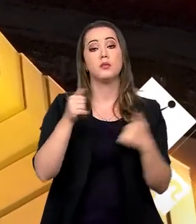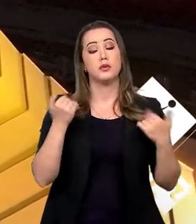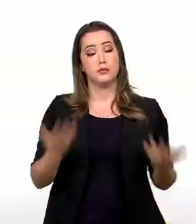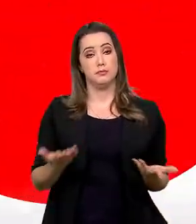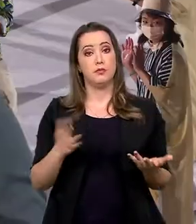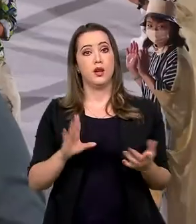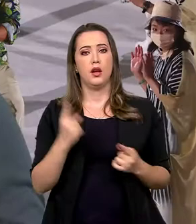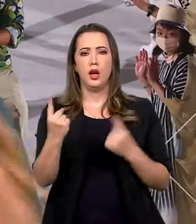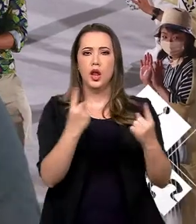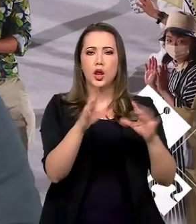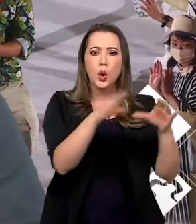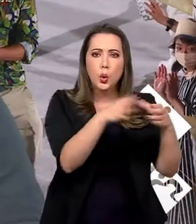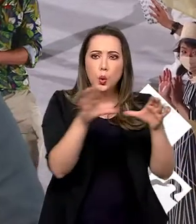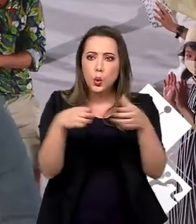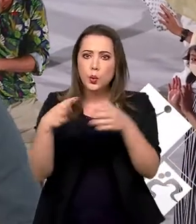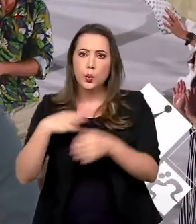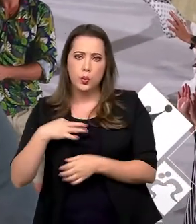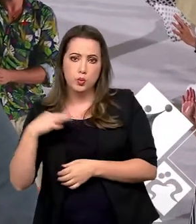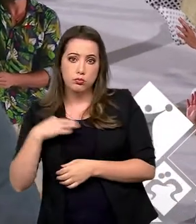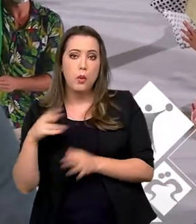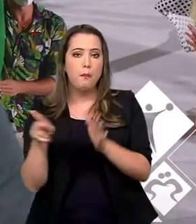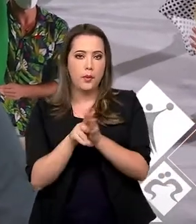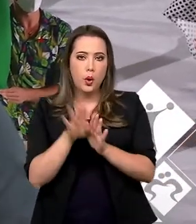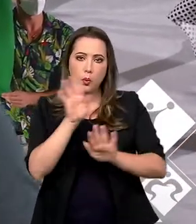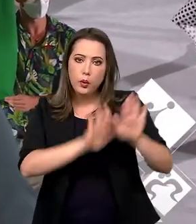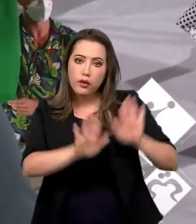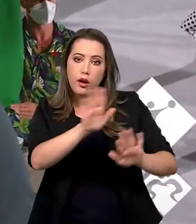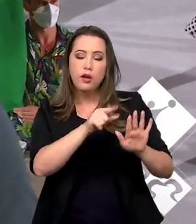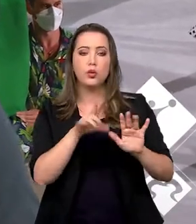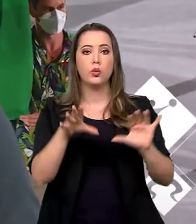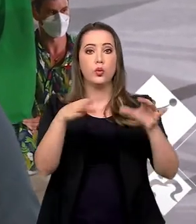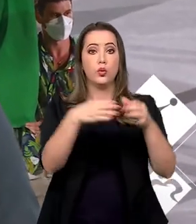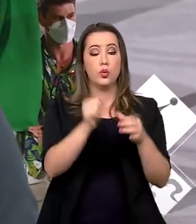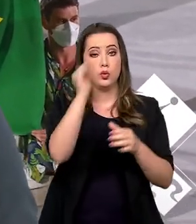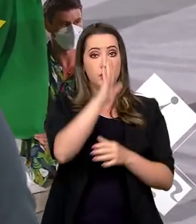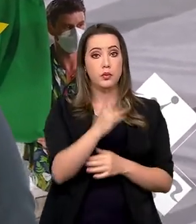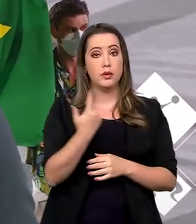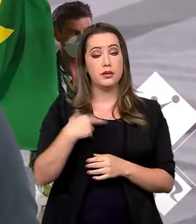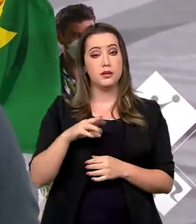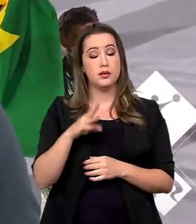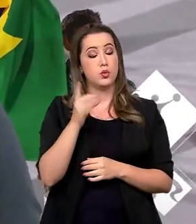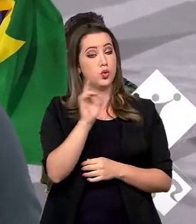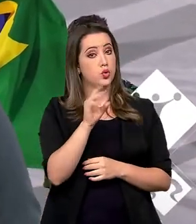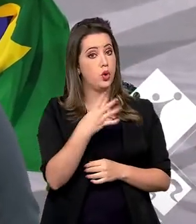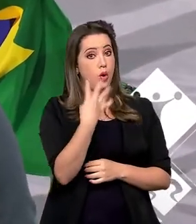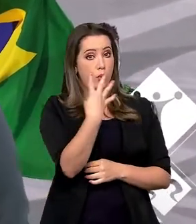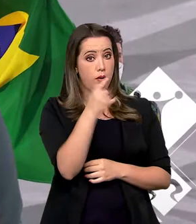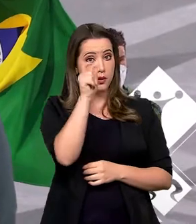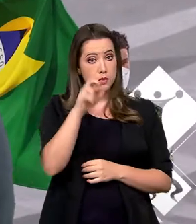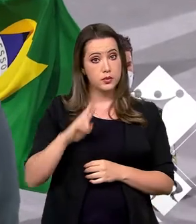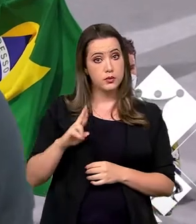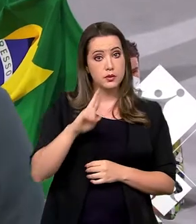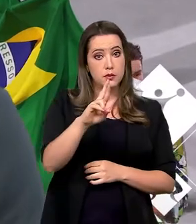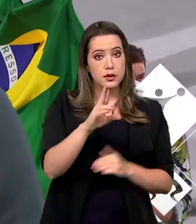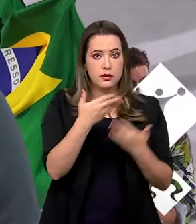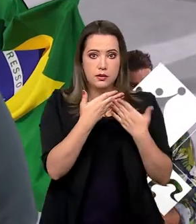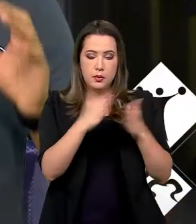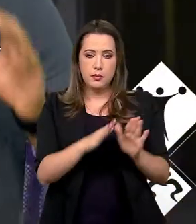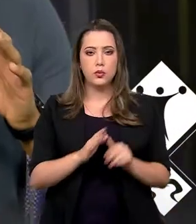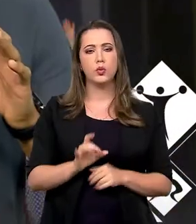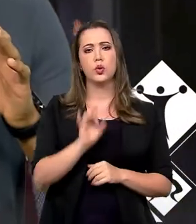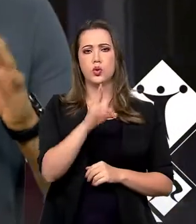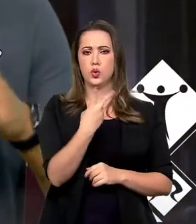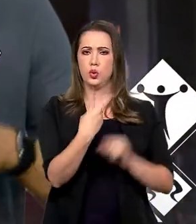dificuldades. Cada delegação tá tomando seus próprios cuidados. O time Brasil, por exemplo, mandou só 4 representantes pra abertura.